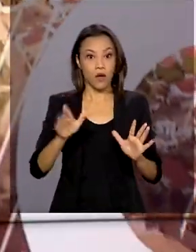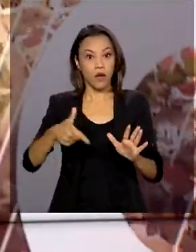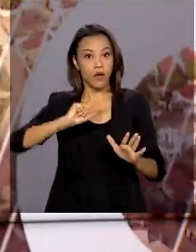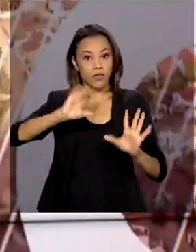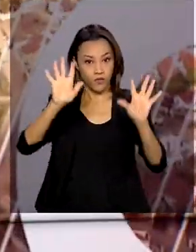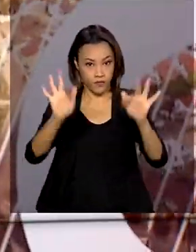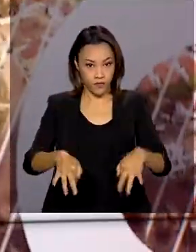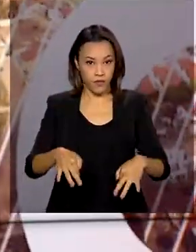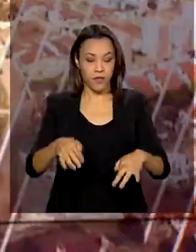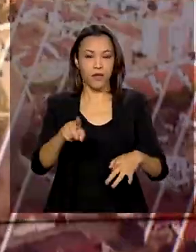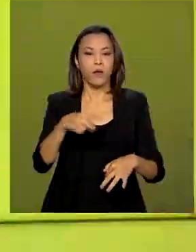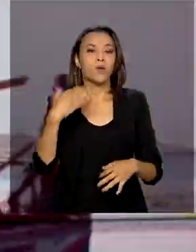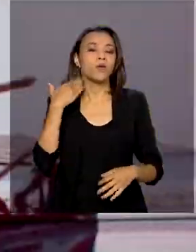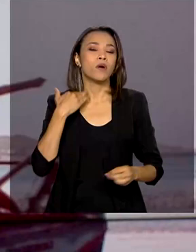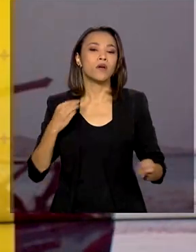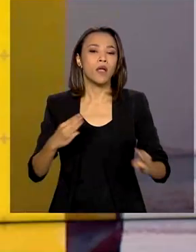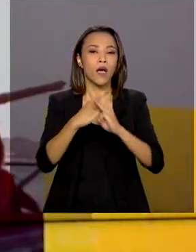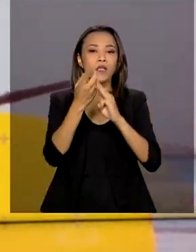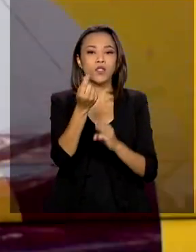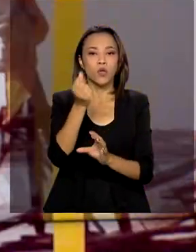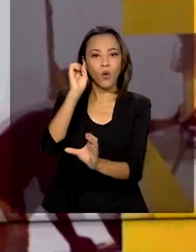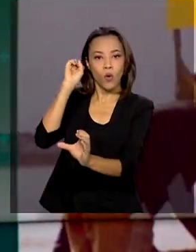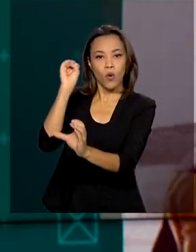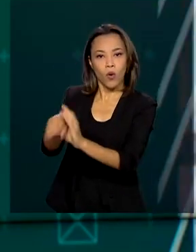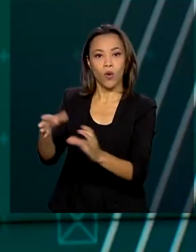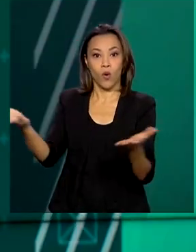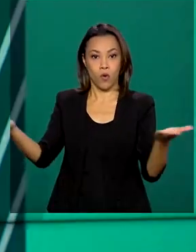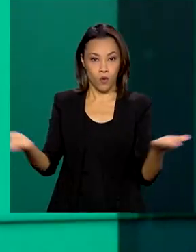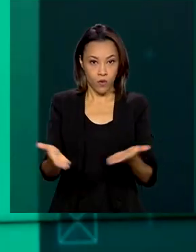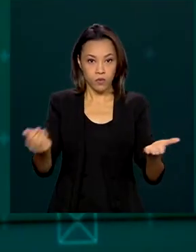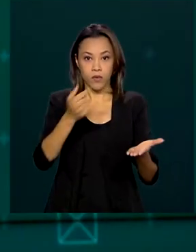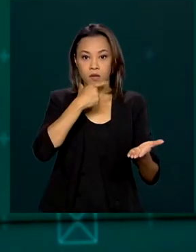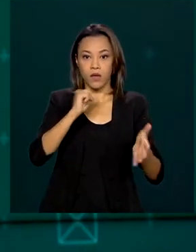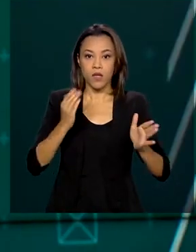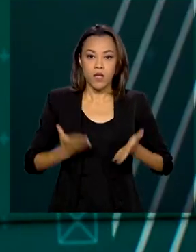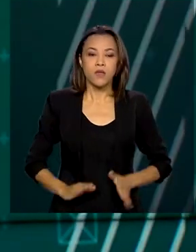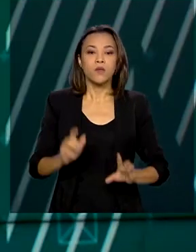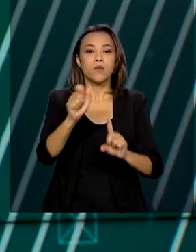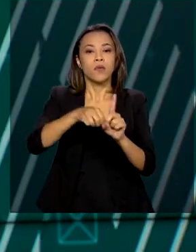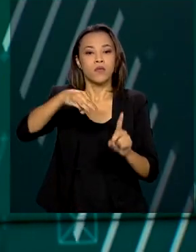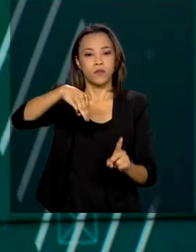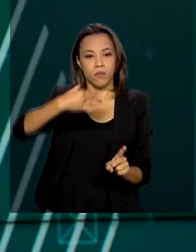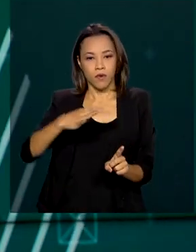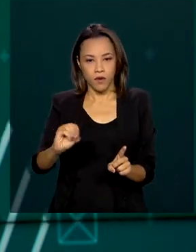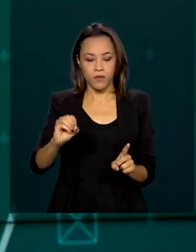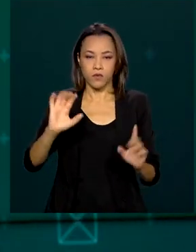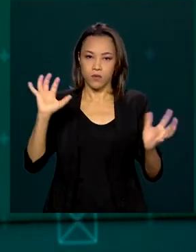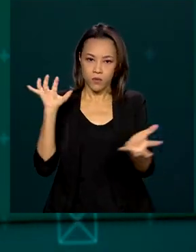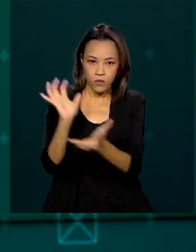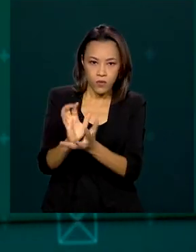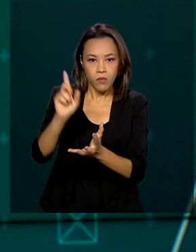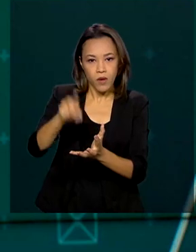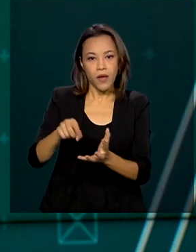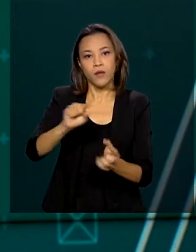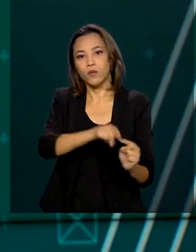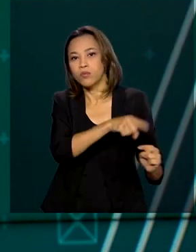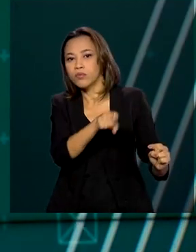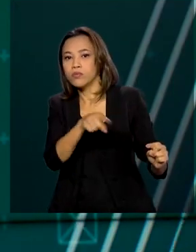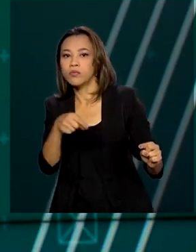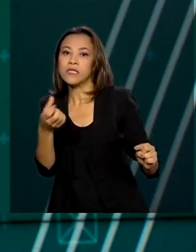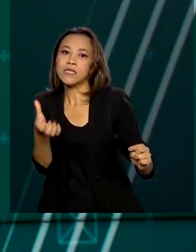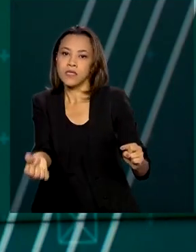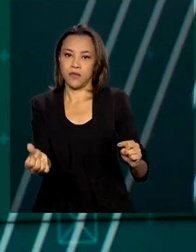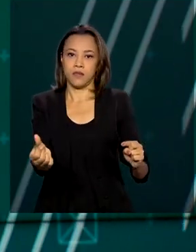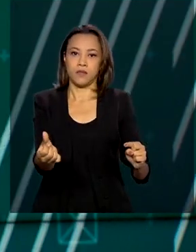de auxílio emergencial. A Caixa deposita hoje o benefício para trabalhadores nascidos em março. O grupo faz parte do ciclo 6 de pagamentos.